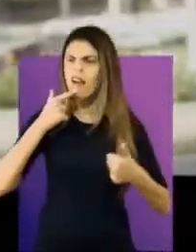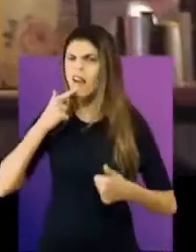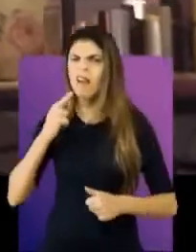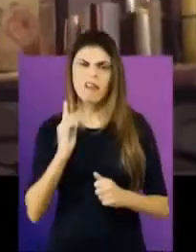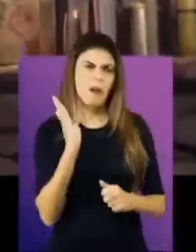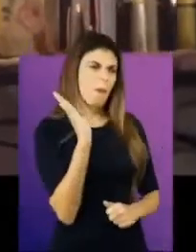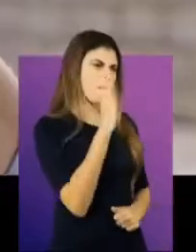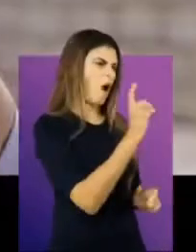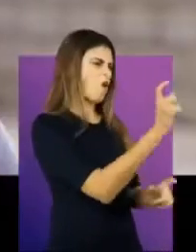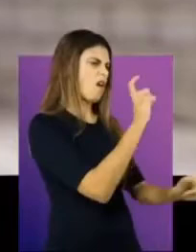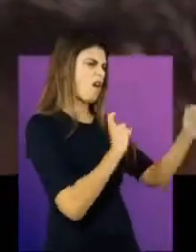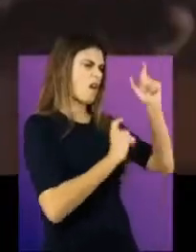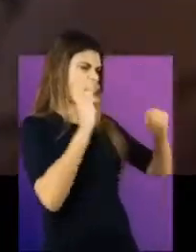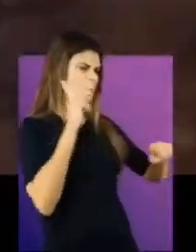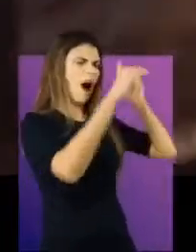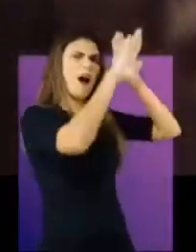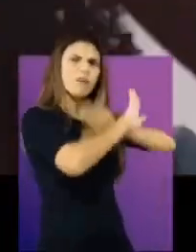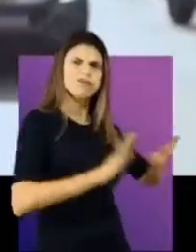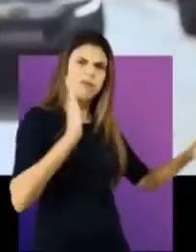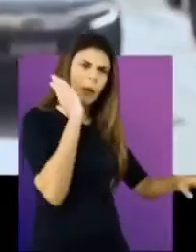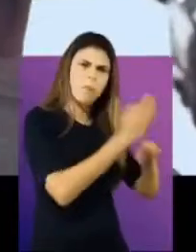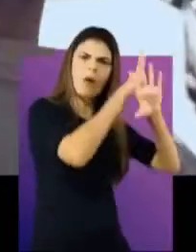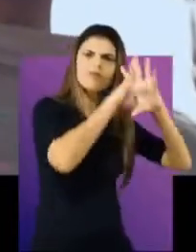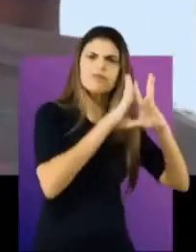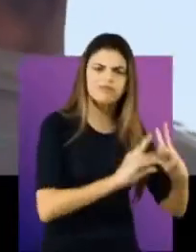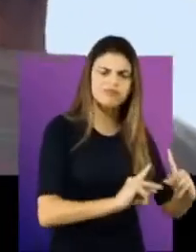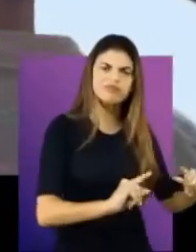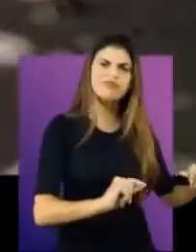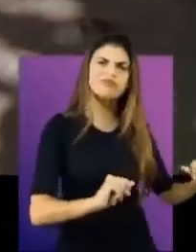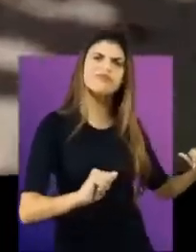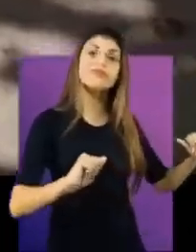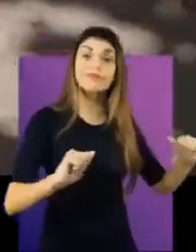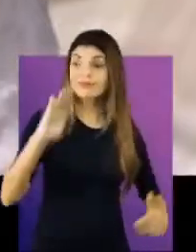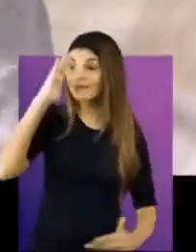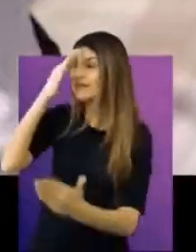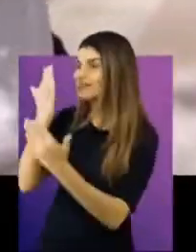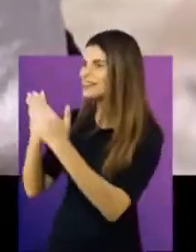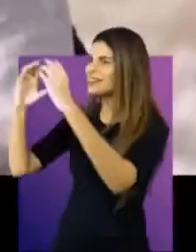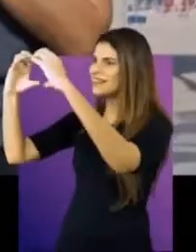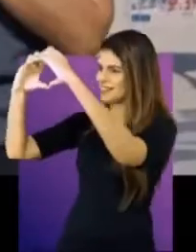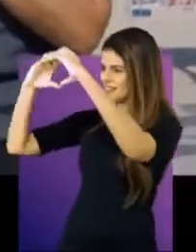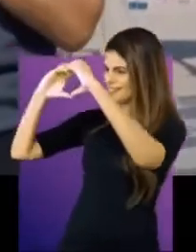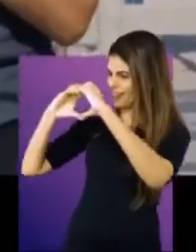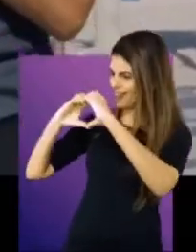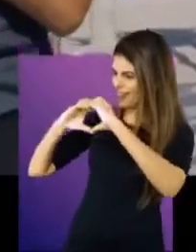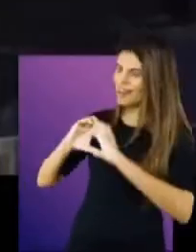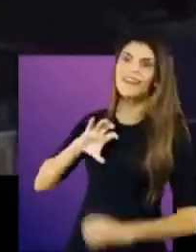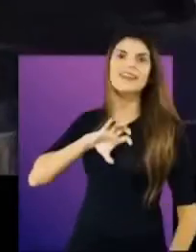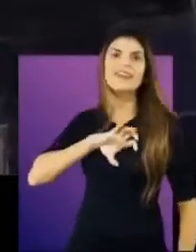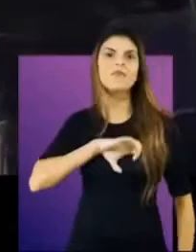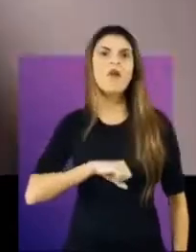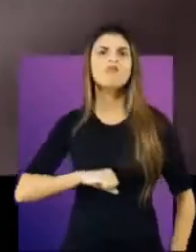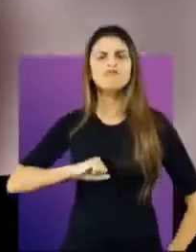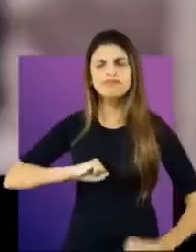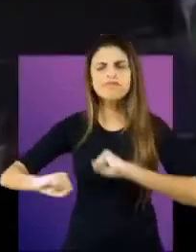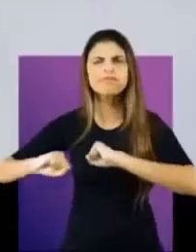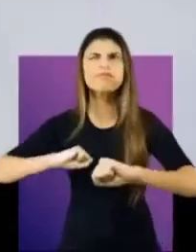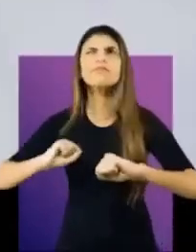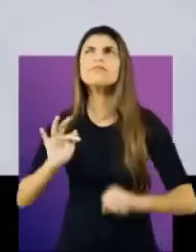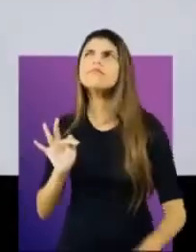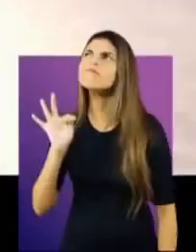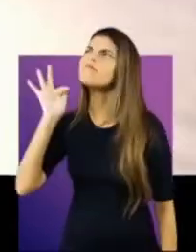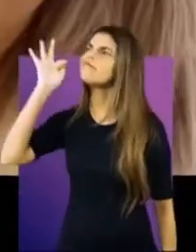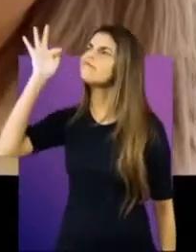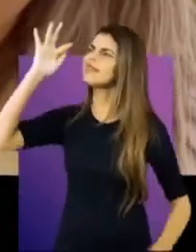cortar o mal pela raiz Você no fundo ainda acredita no amor Você tem garra e